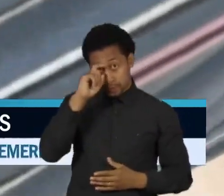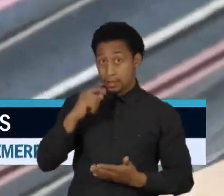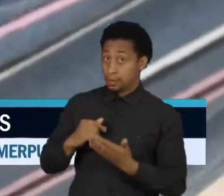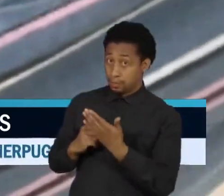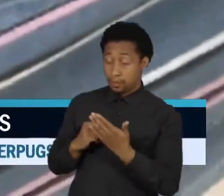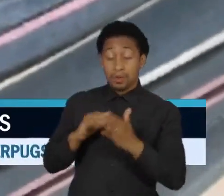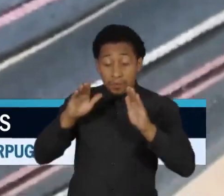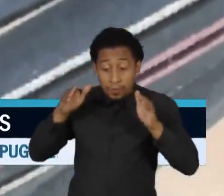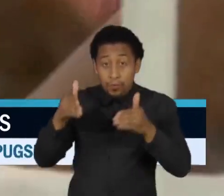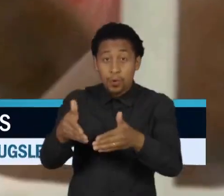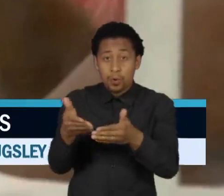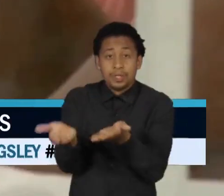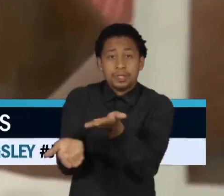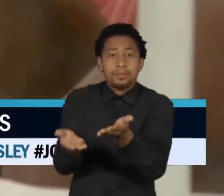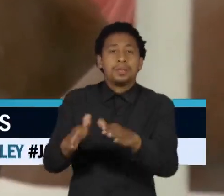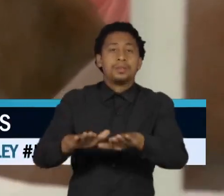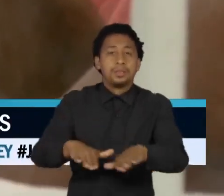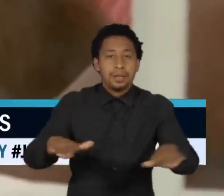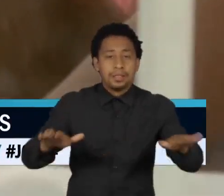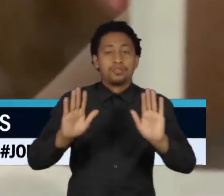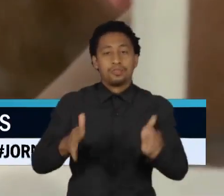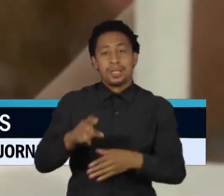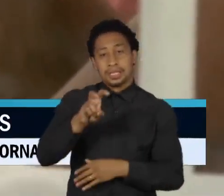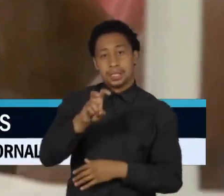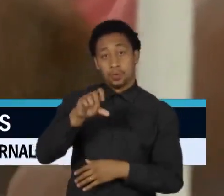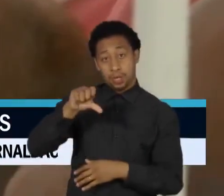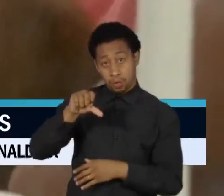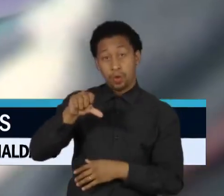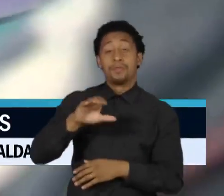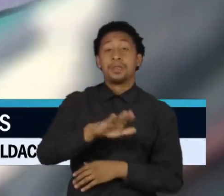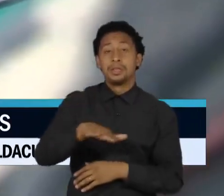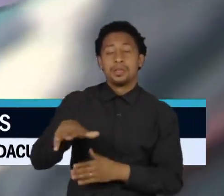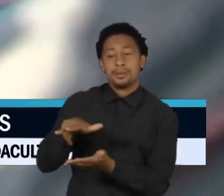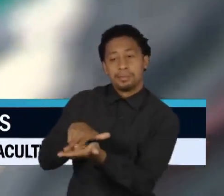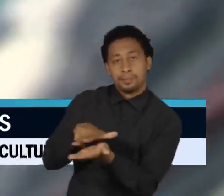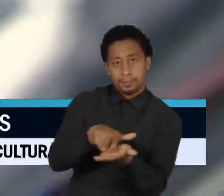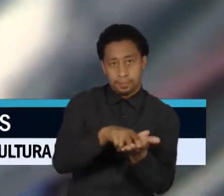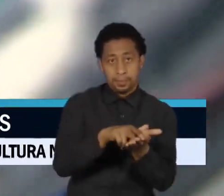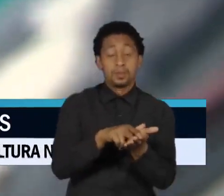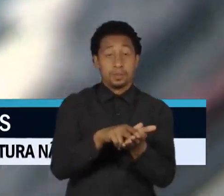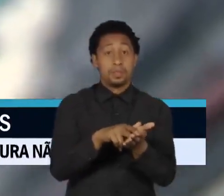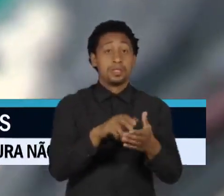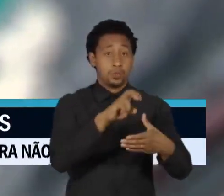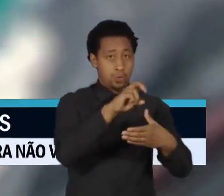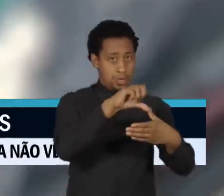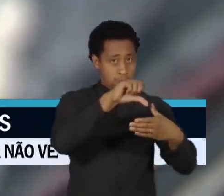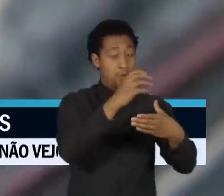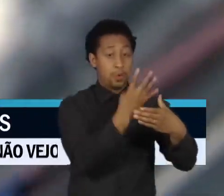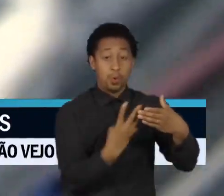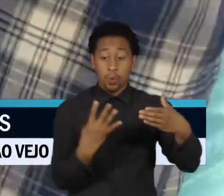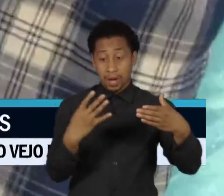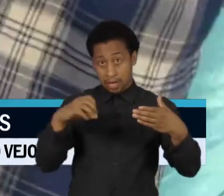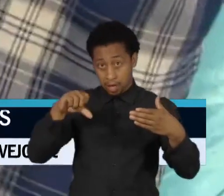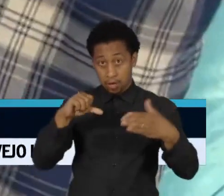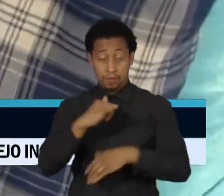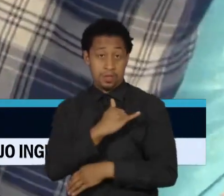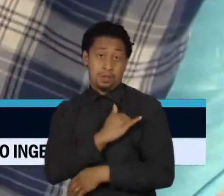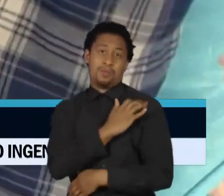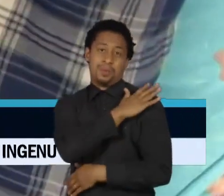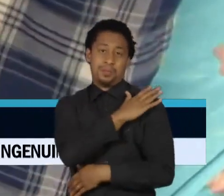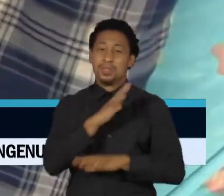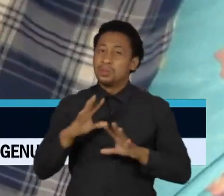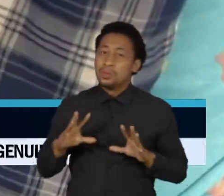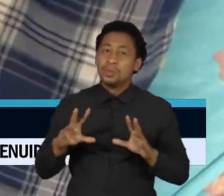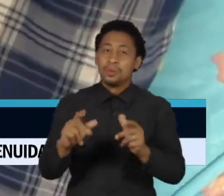já são 59 crianças indígenas internadas. 49 são Yanomami. Todas seguem